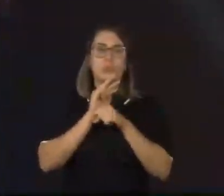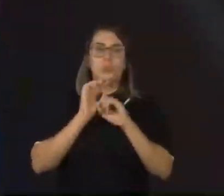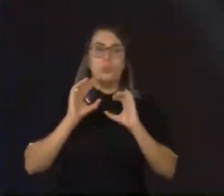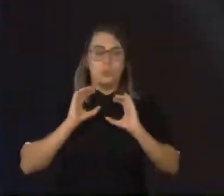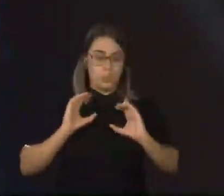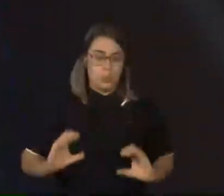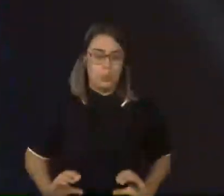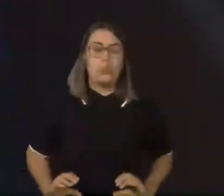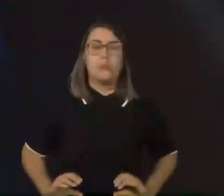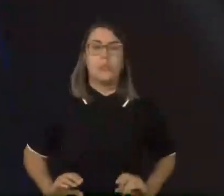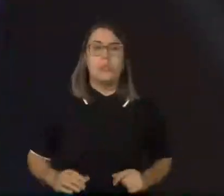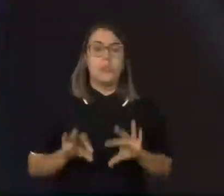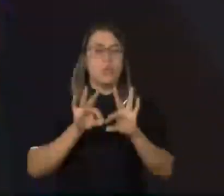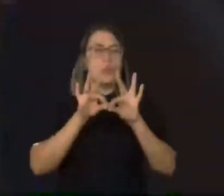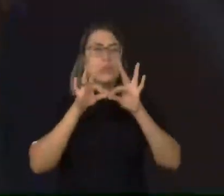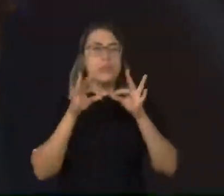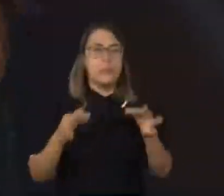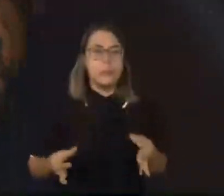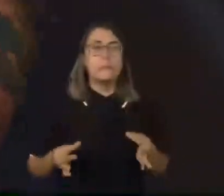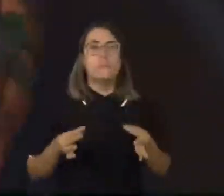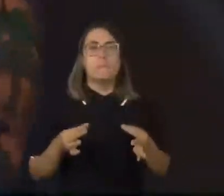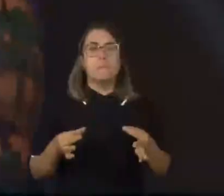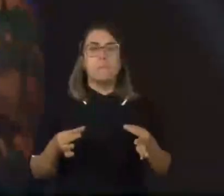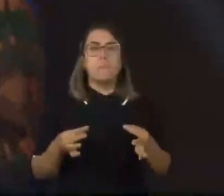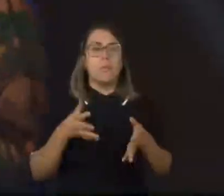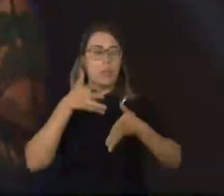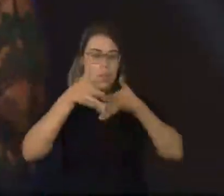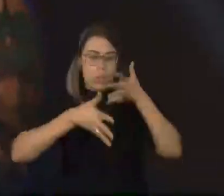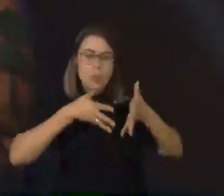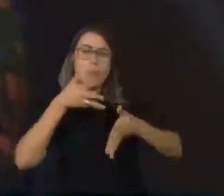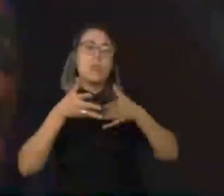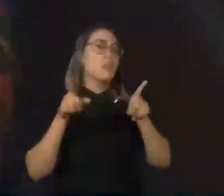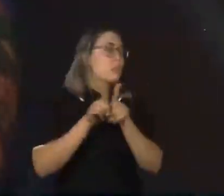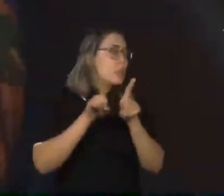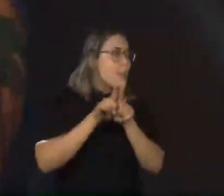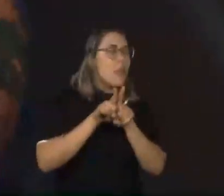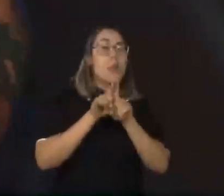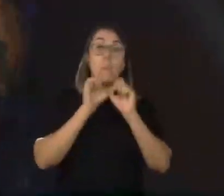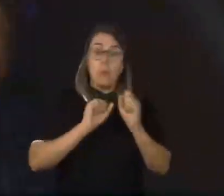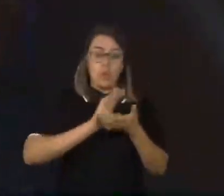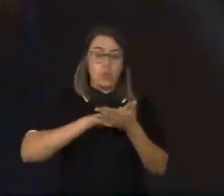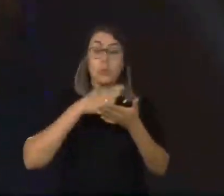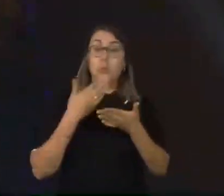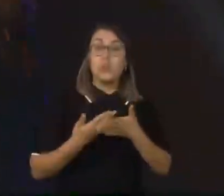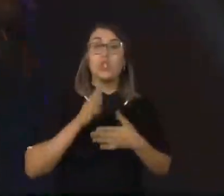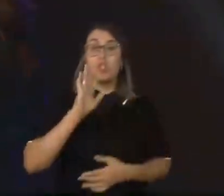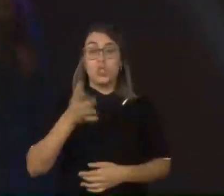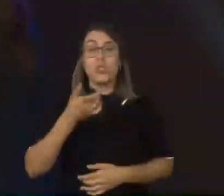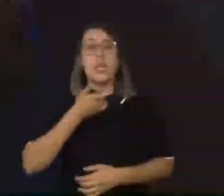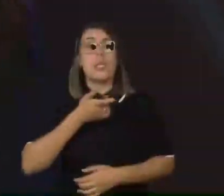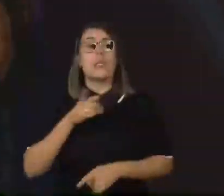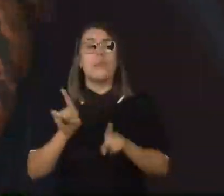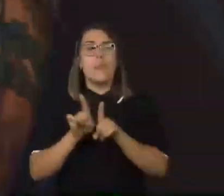linguagem simples, ela tem versão em libras, videolivro, já está traduzida para o espanhol e para o